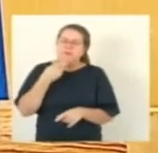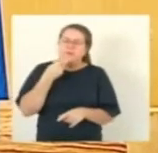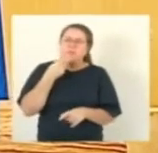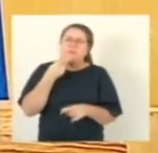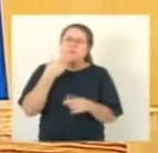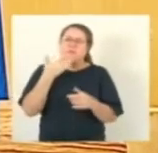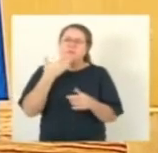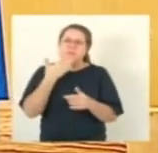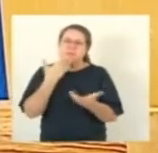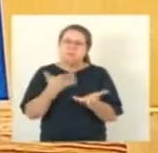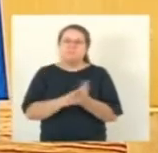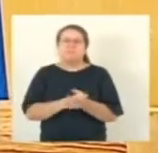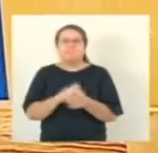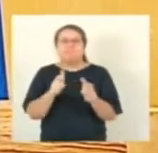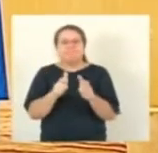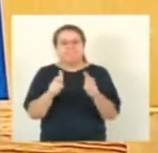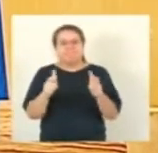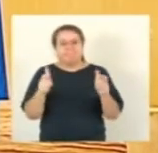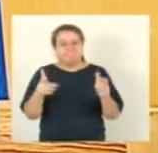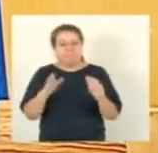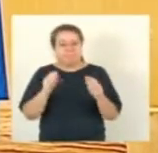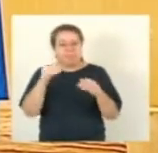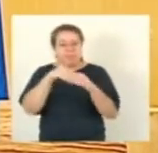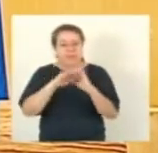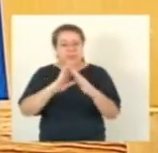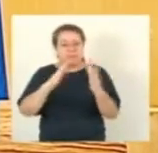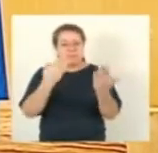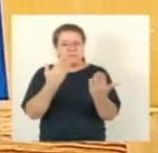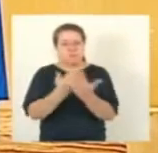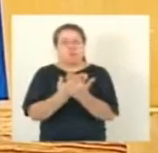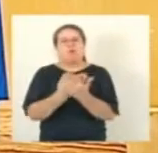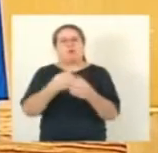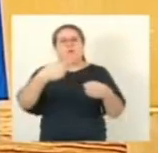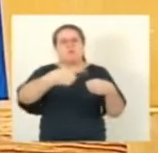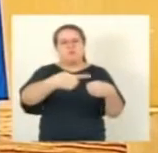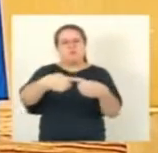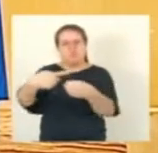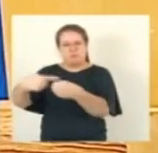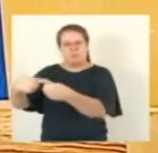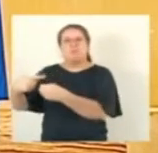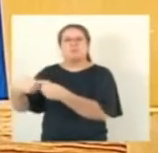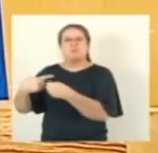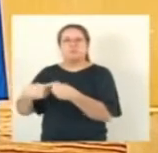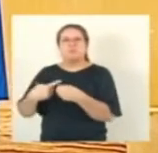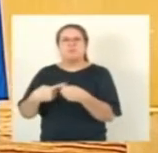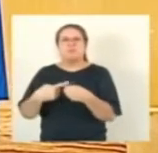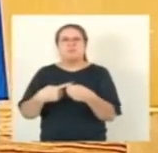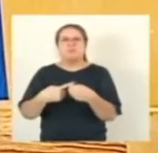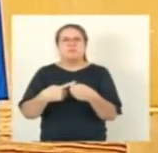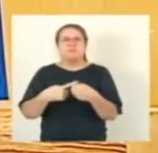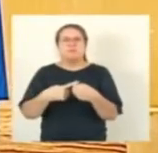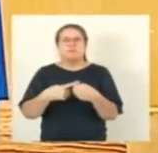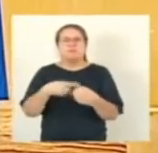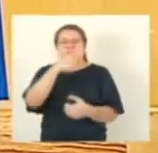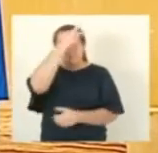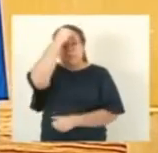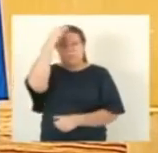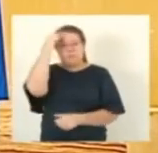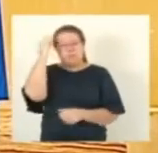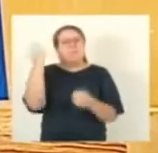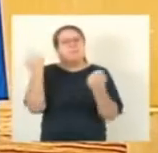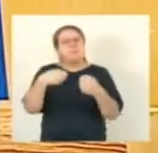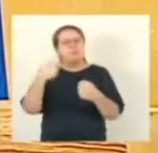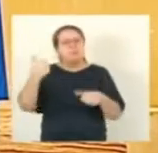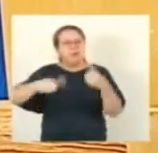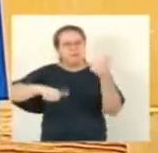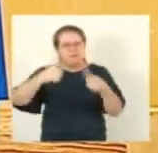também, né, cresce em todas as escolas, em todos os municípios. E essa é uma questão que também as prefeituras têm que avaliar,